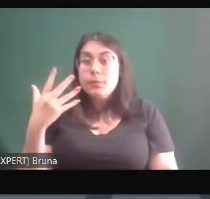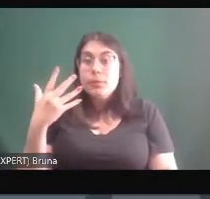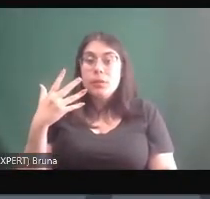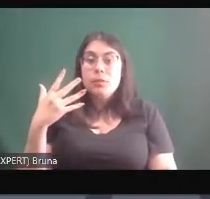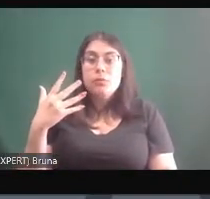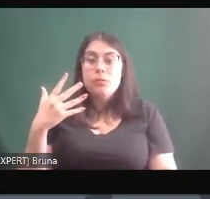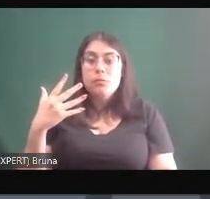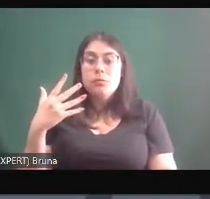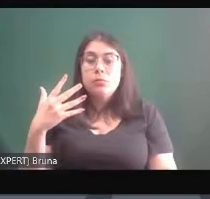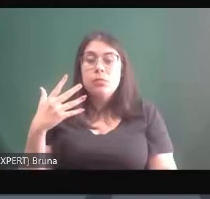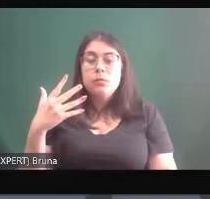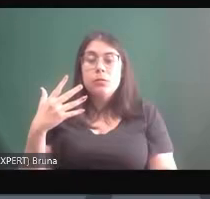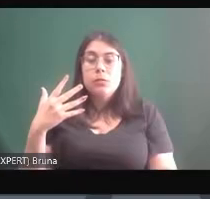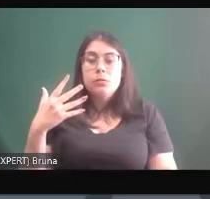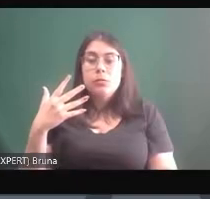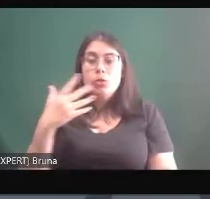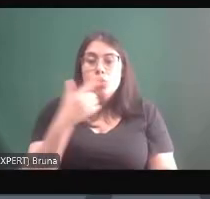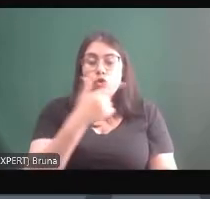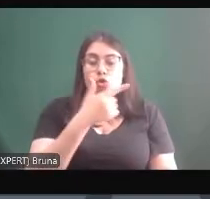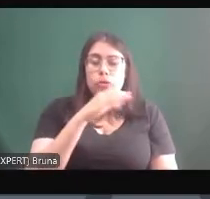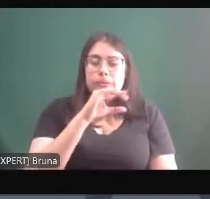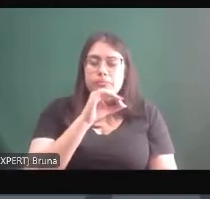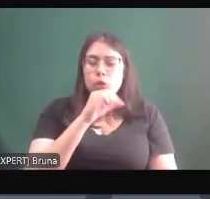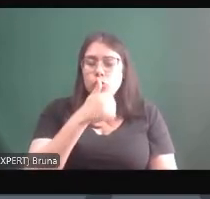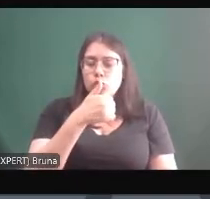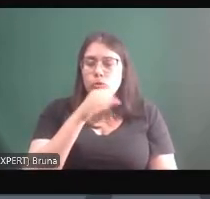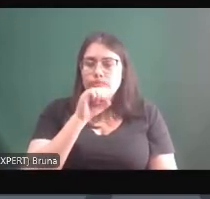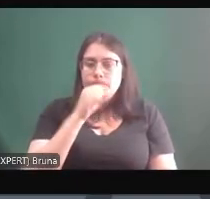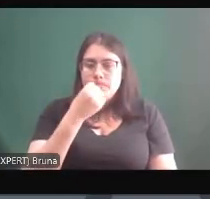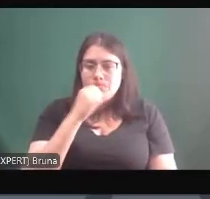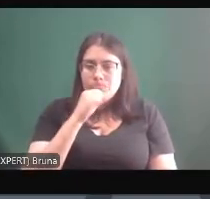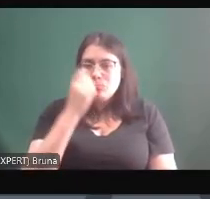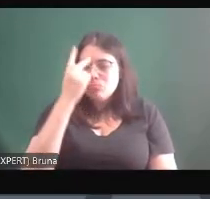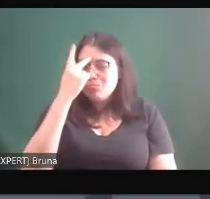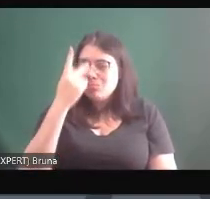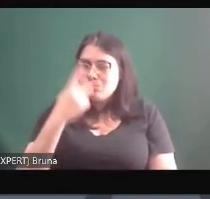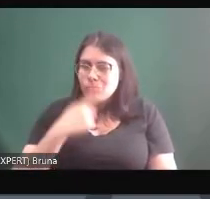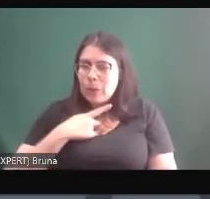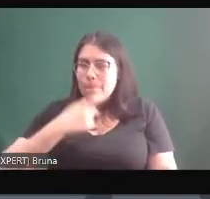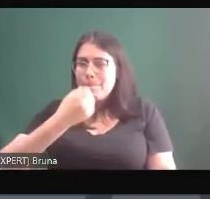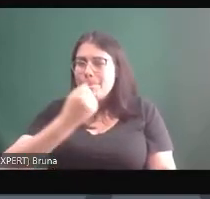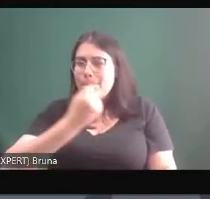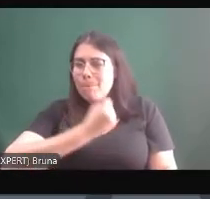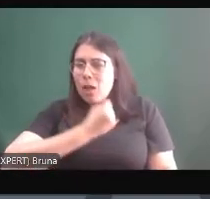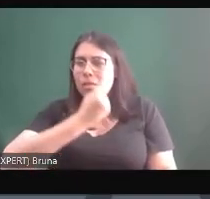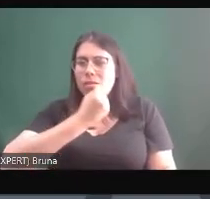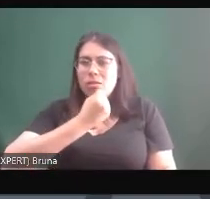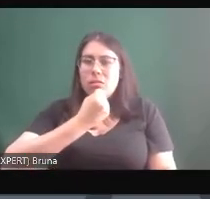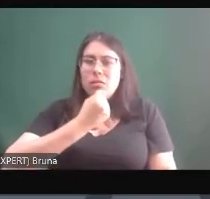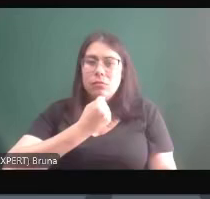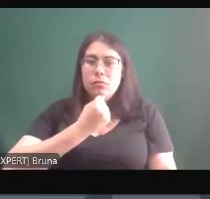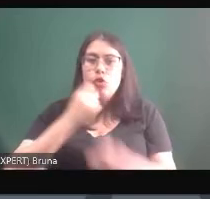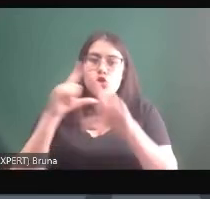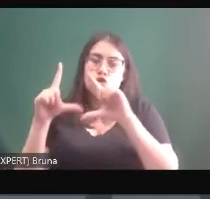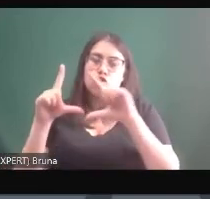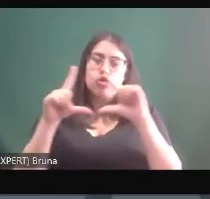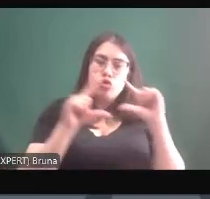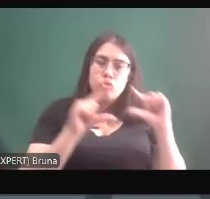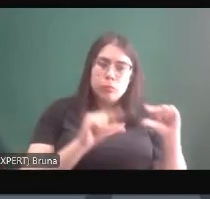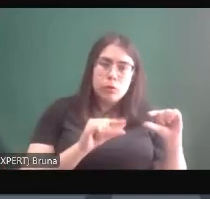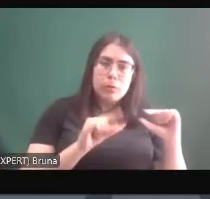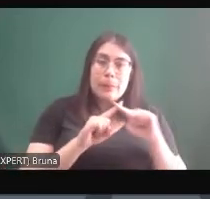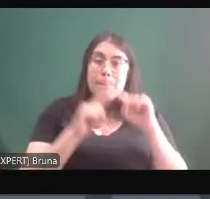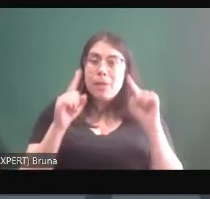desde 2018 os homicídios no Brasil vem caindo isso é uma ótima notícia mas ninguém está